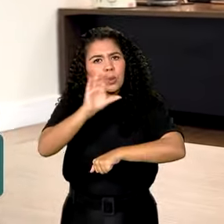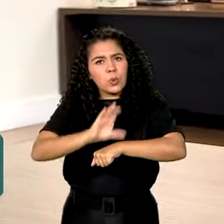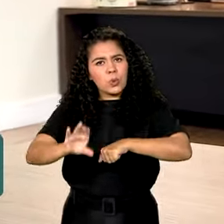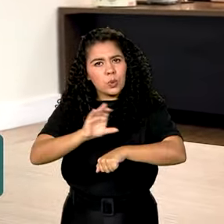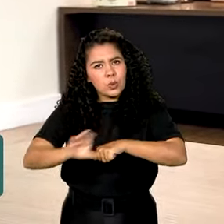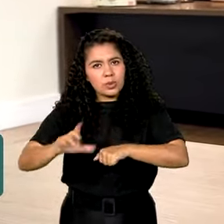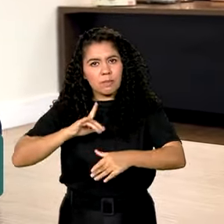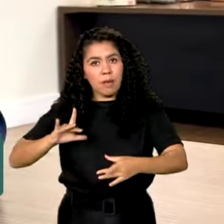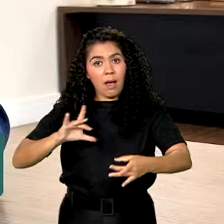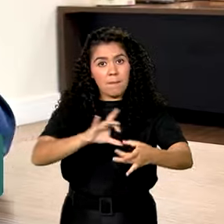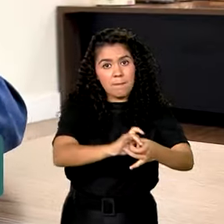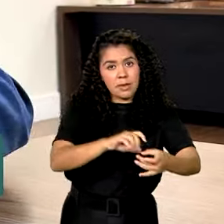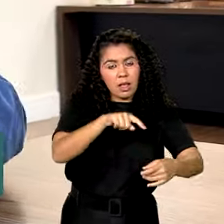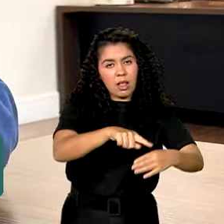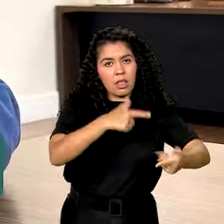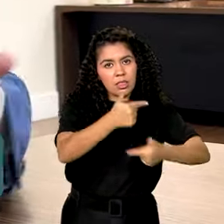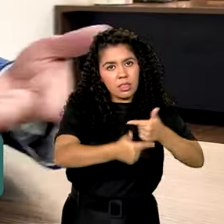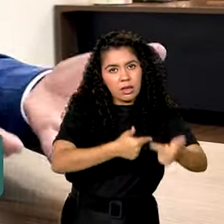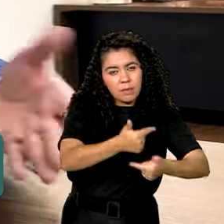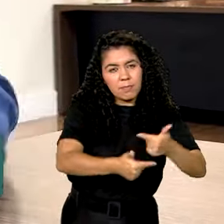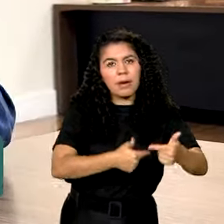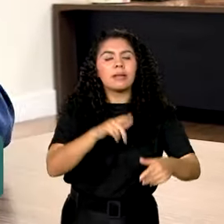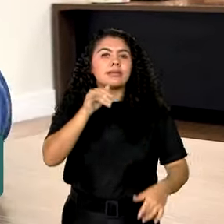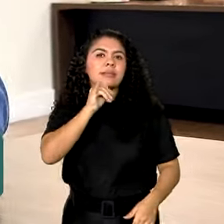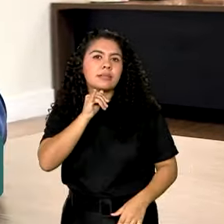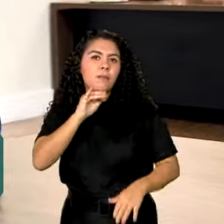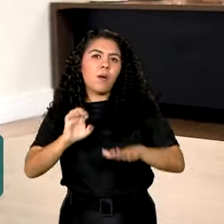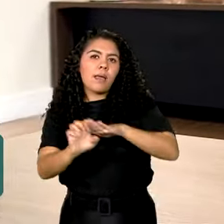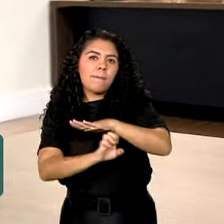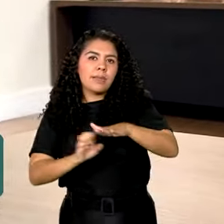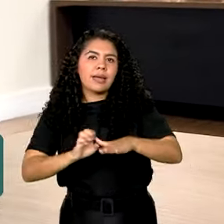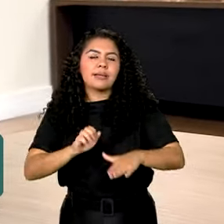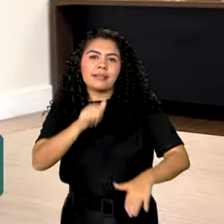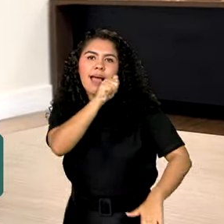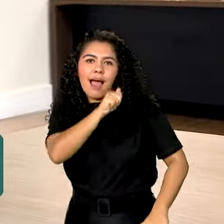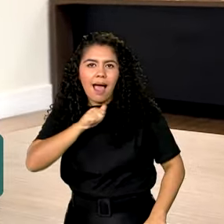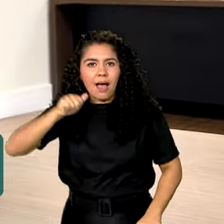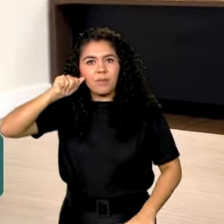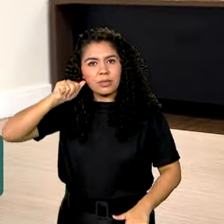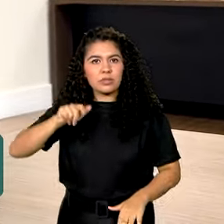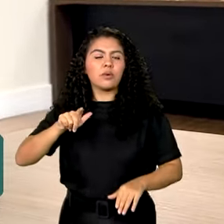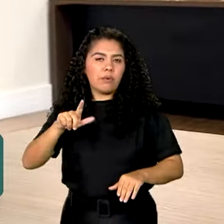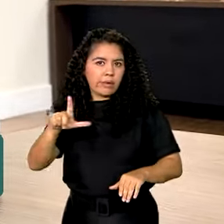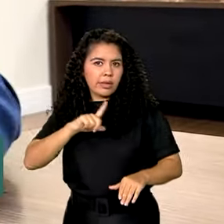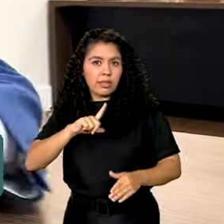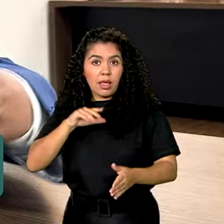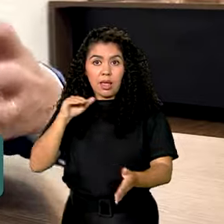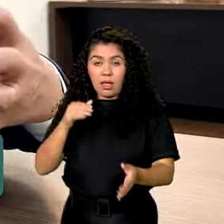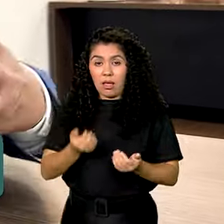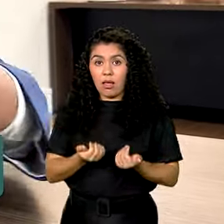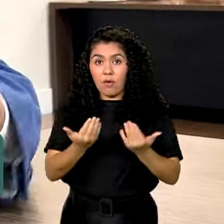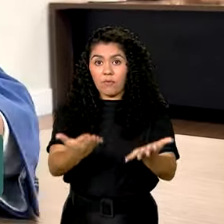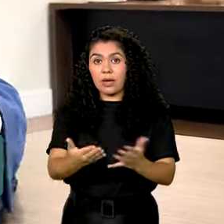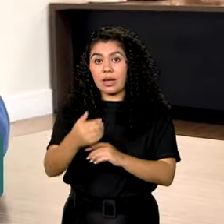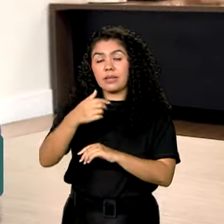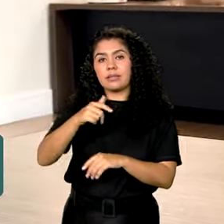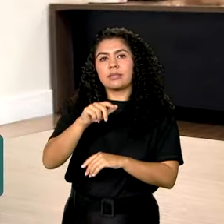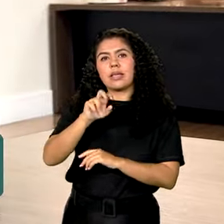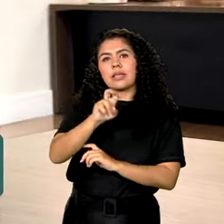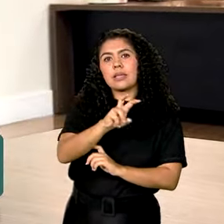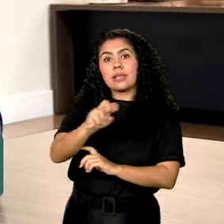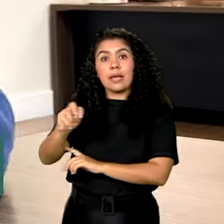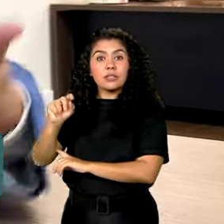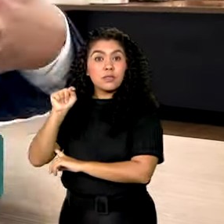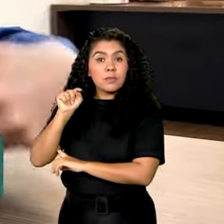São empresas, empresas como a Amazon, que disponibiliza até 2026, 500 mil vagas